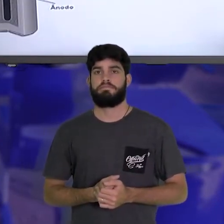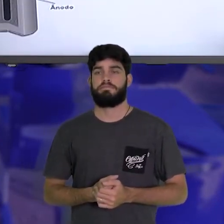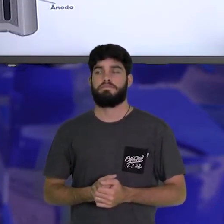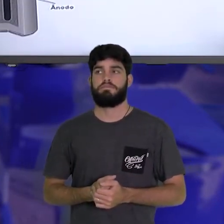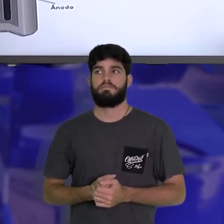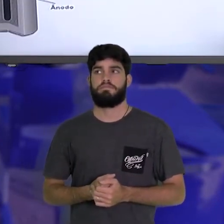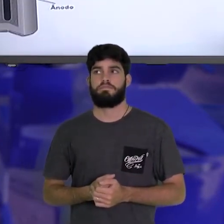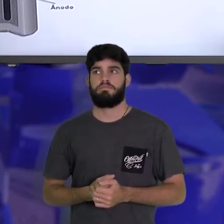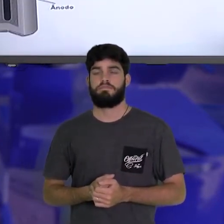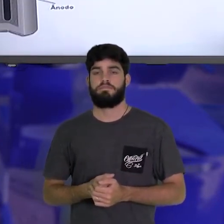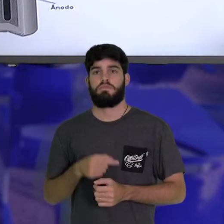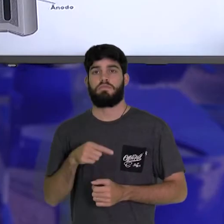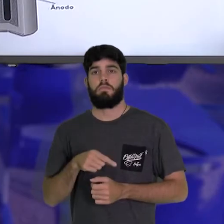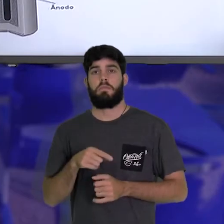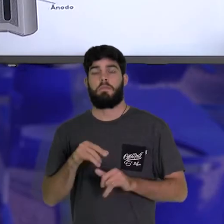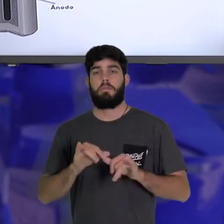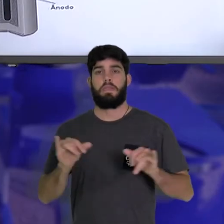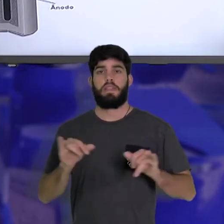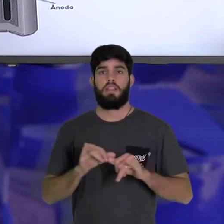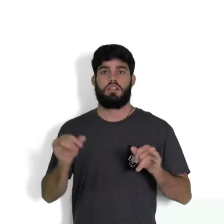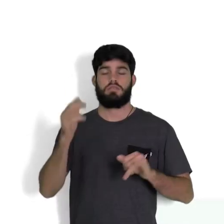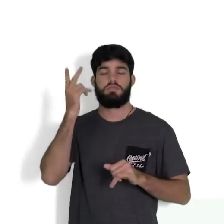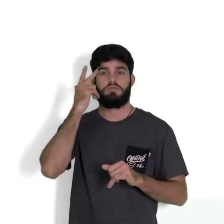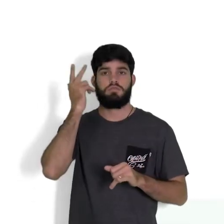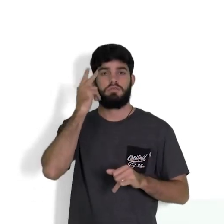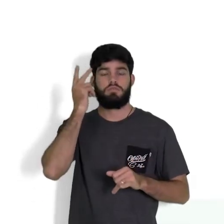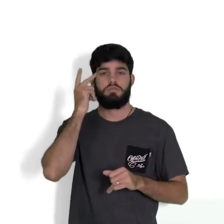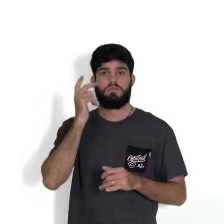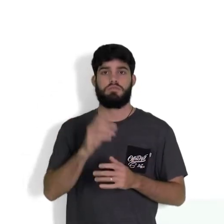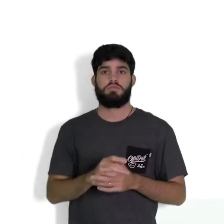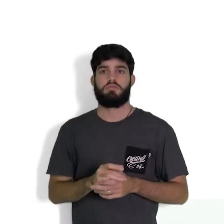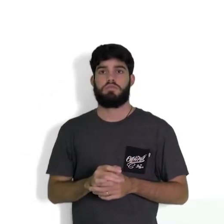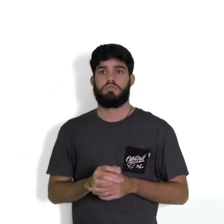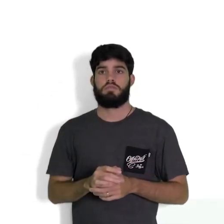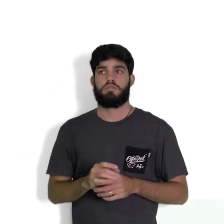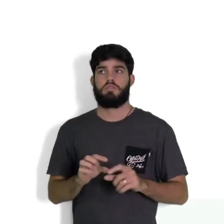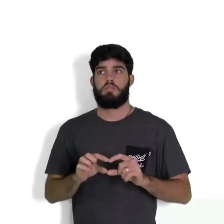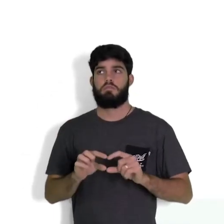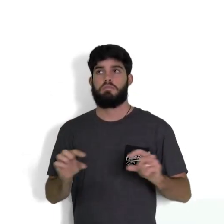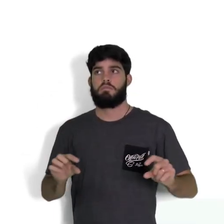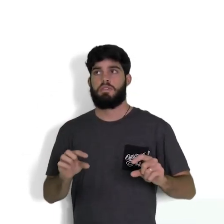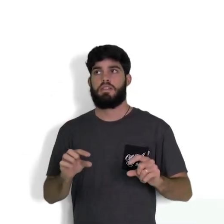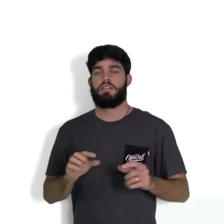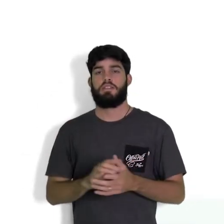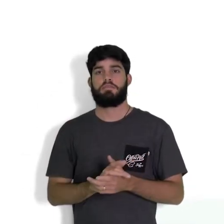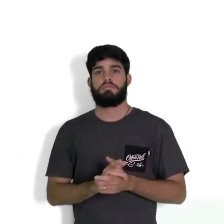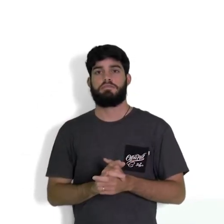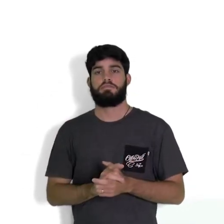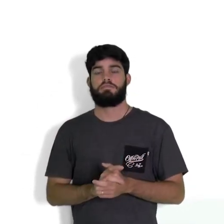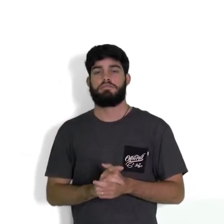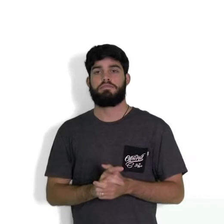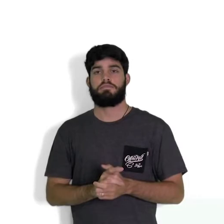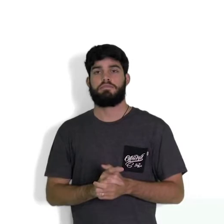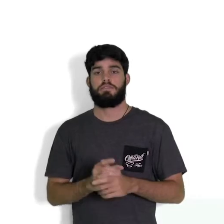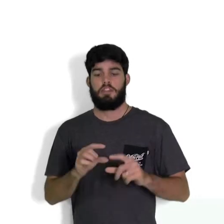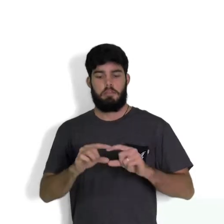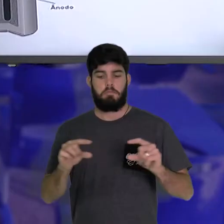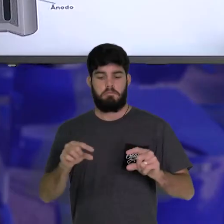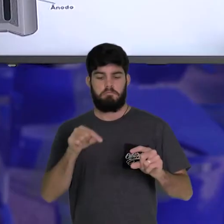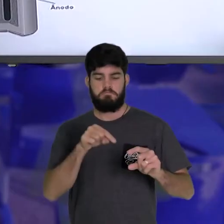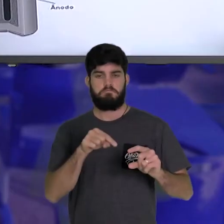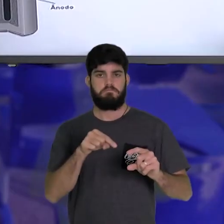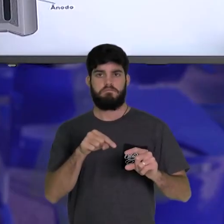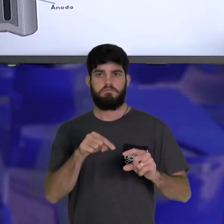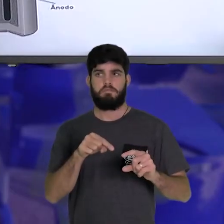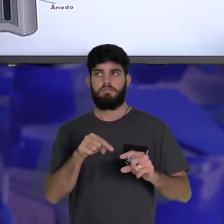pilha aqui, é a pilha comum, também conhecida, como pilha de Leclanchet, é a pilha seca, é